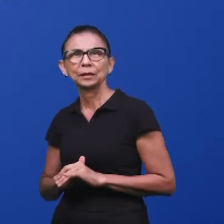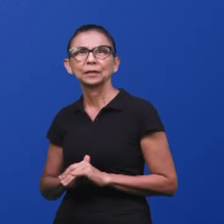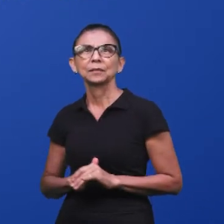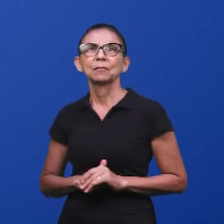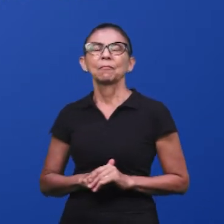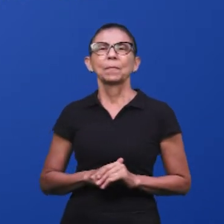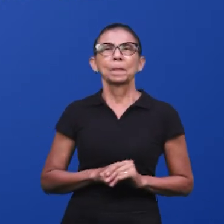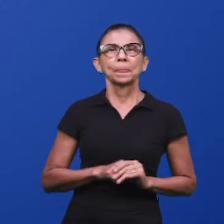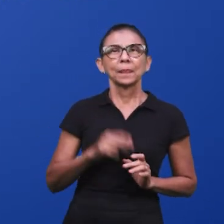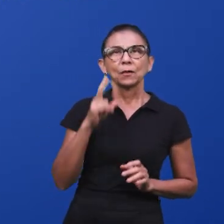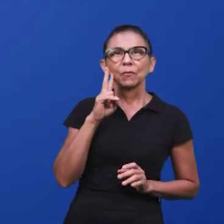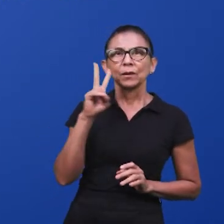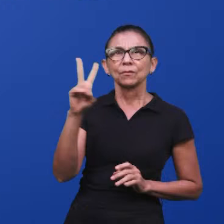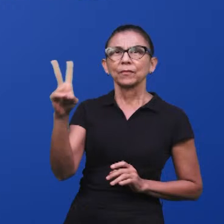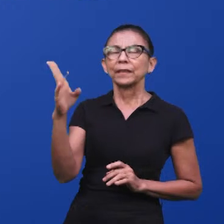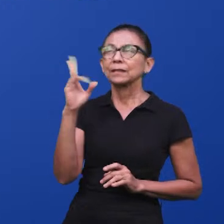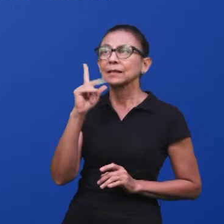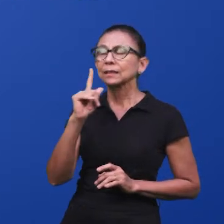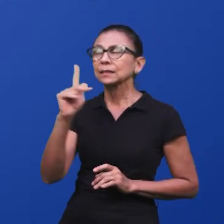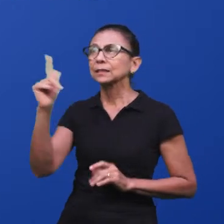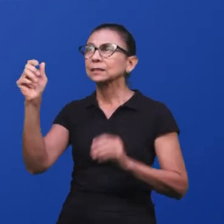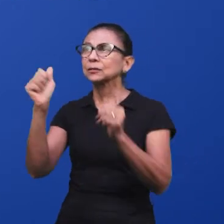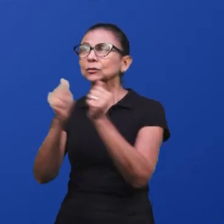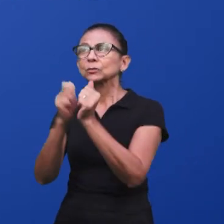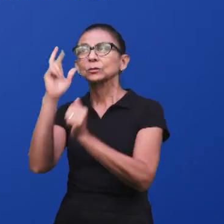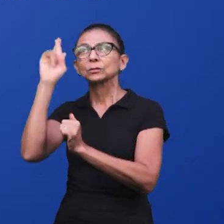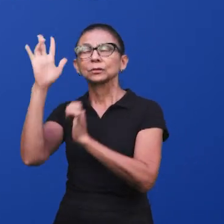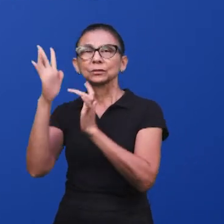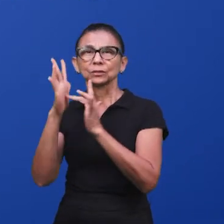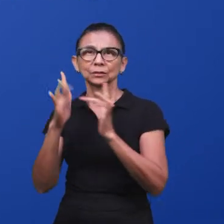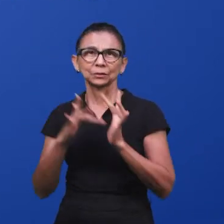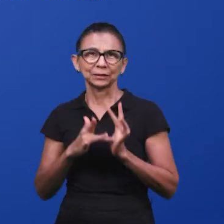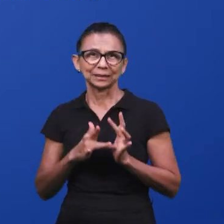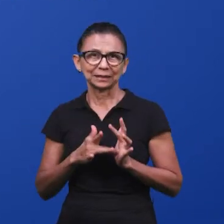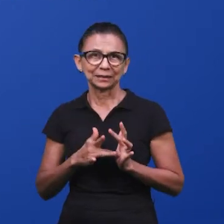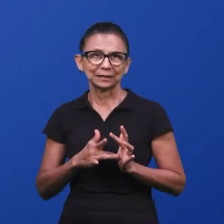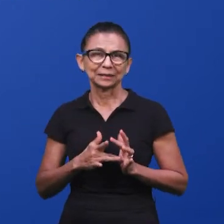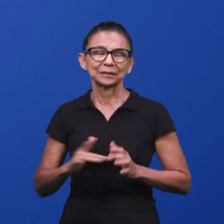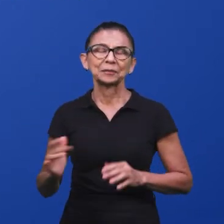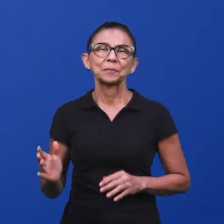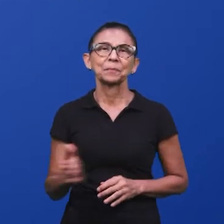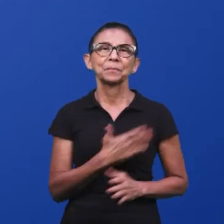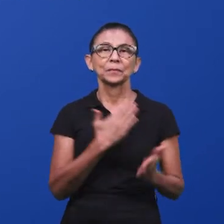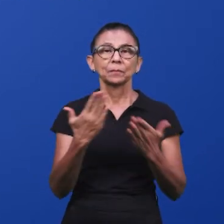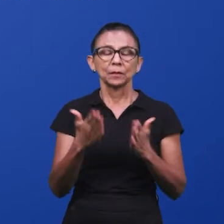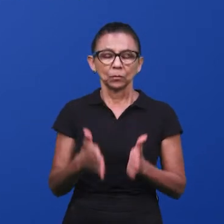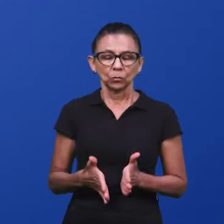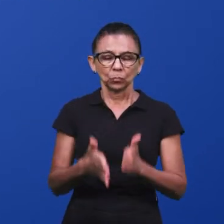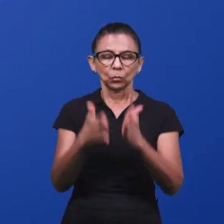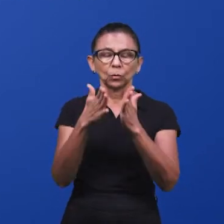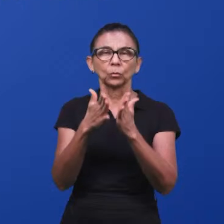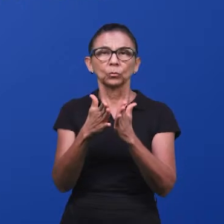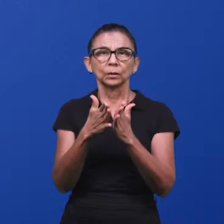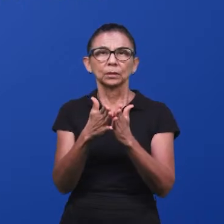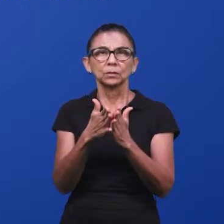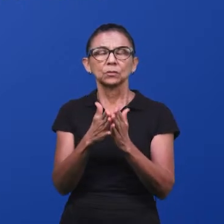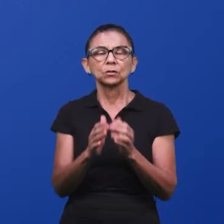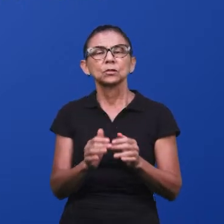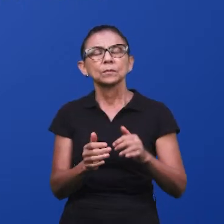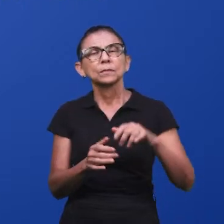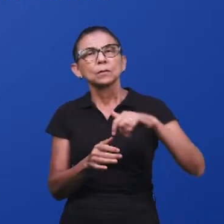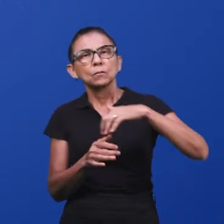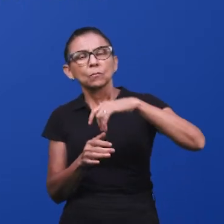mundo. A gente saia da este mundo porque aprecia a eternidade com o Senhor Jesus. Como coluna de